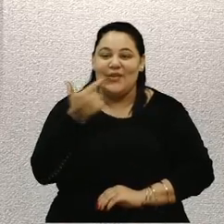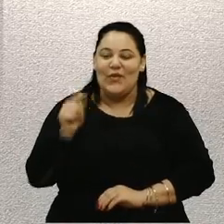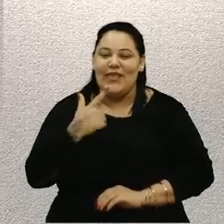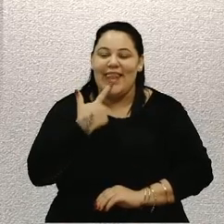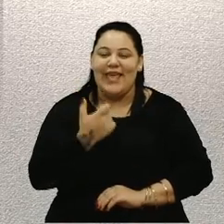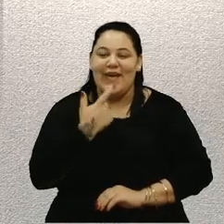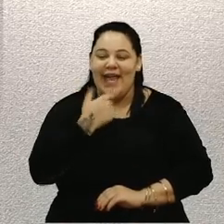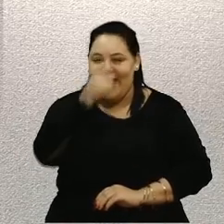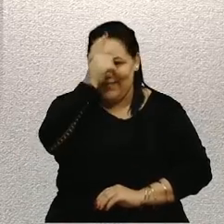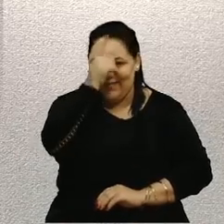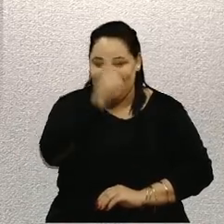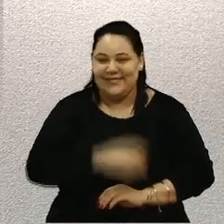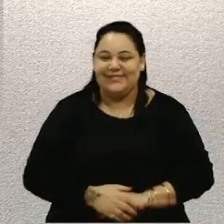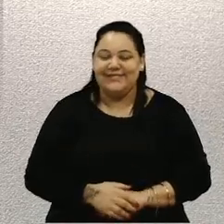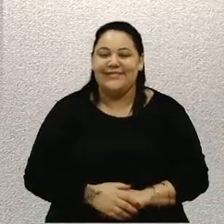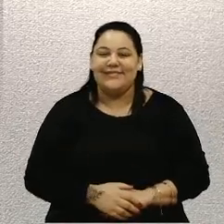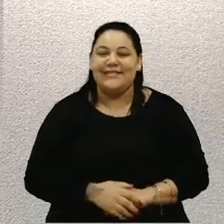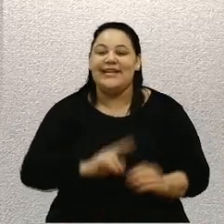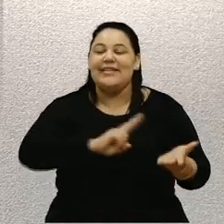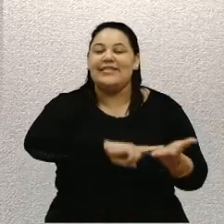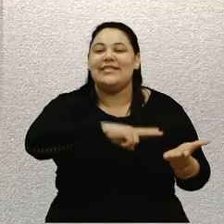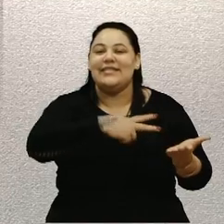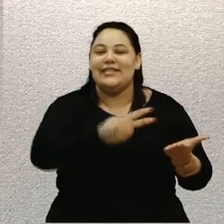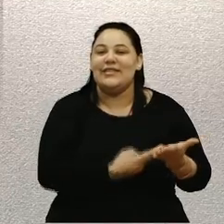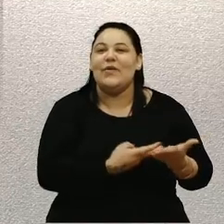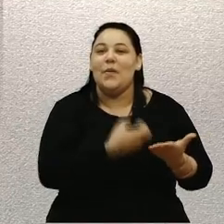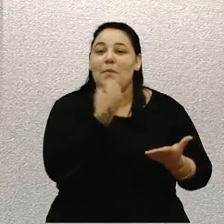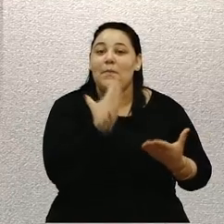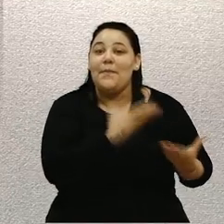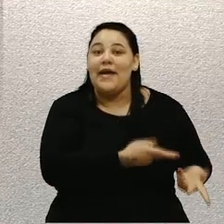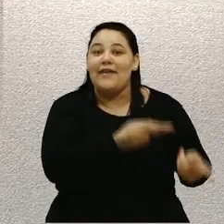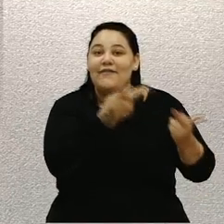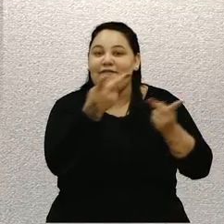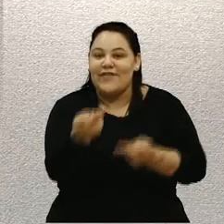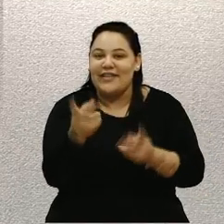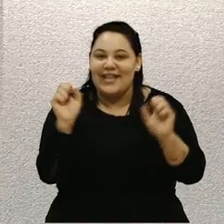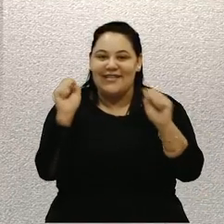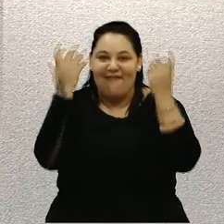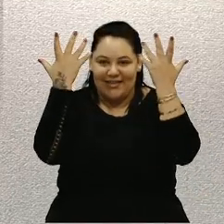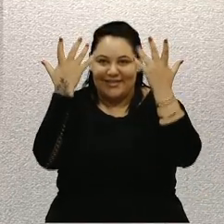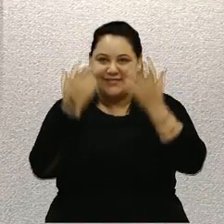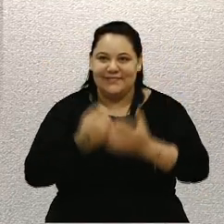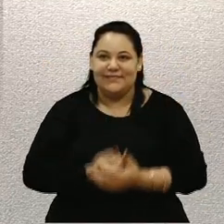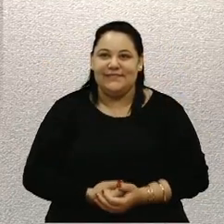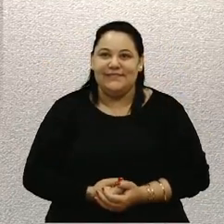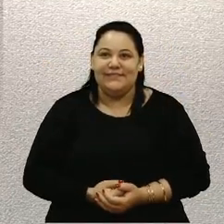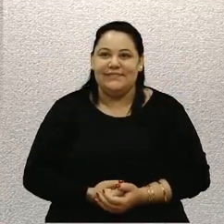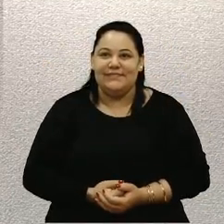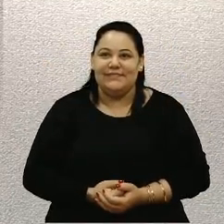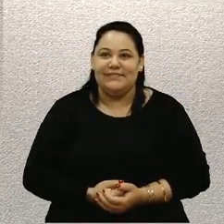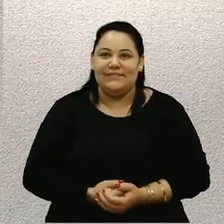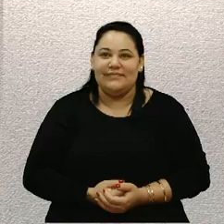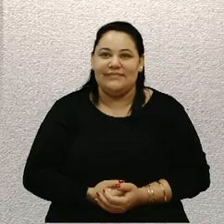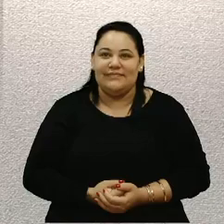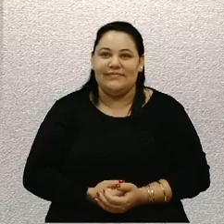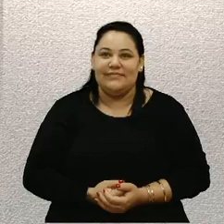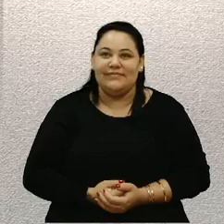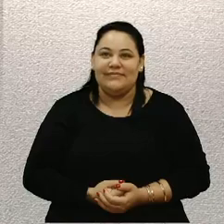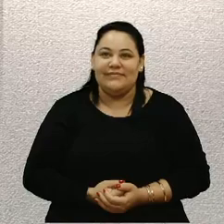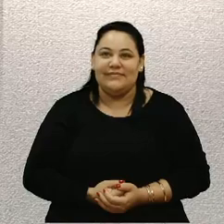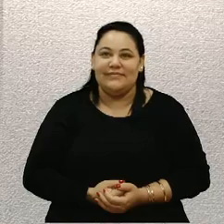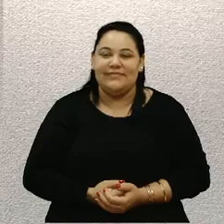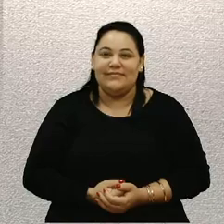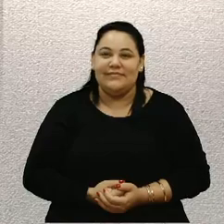muito bem-vindo a esta festa dos 200 anos da